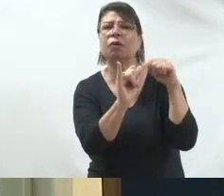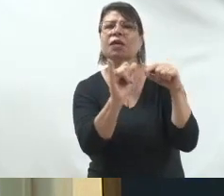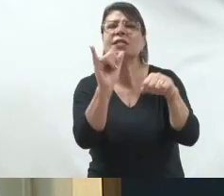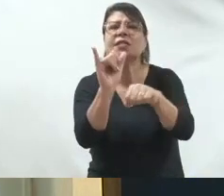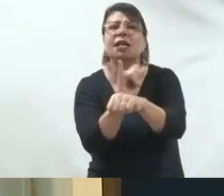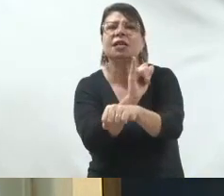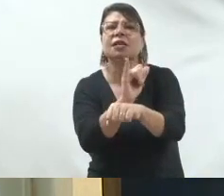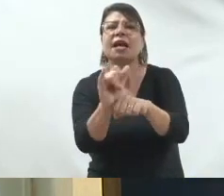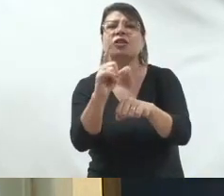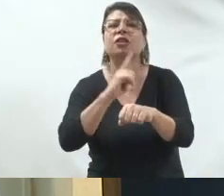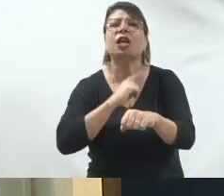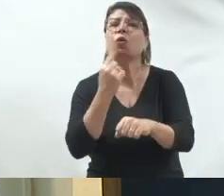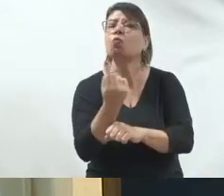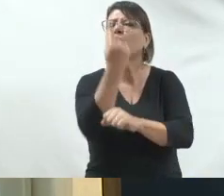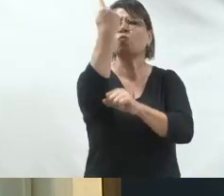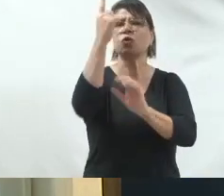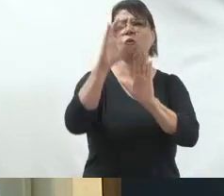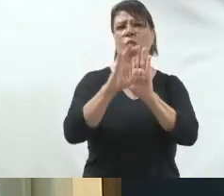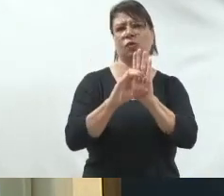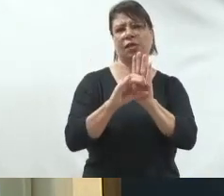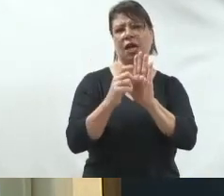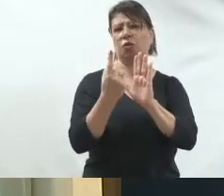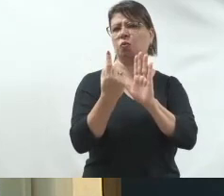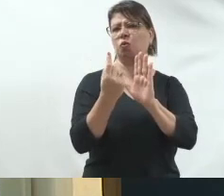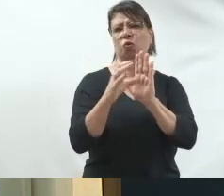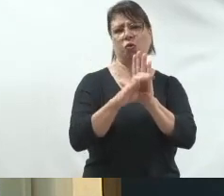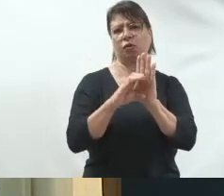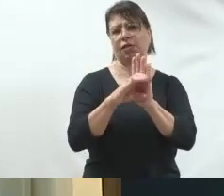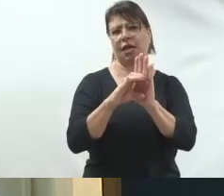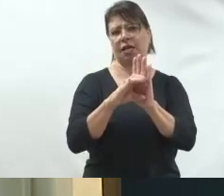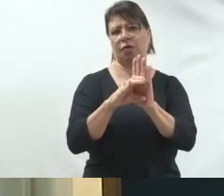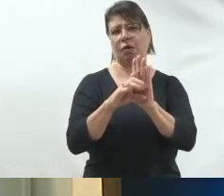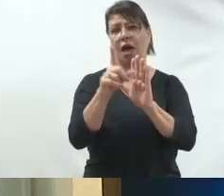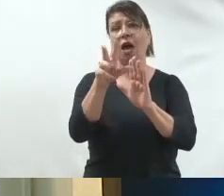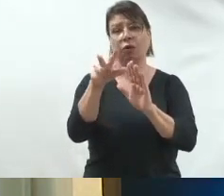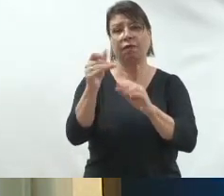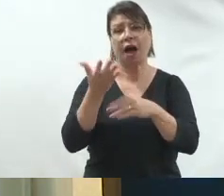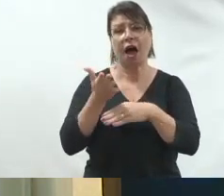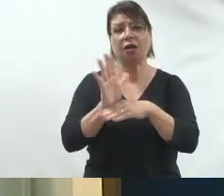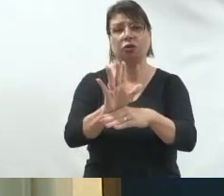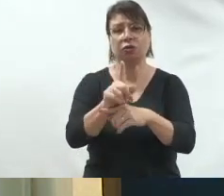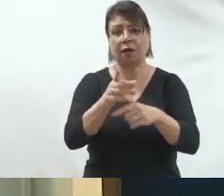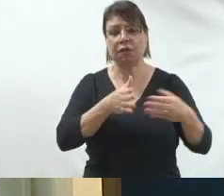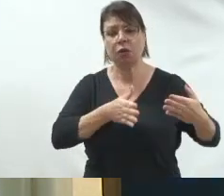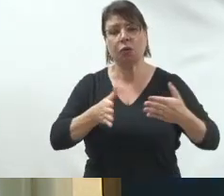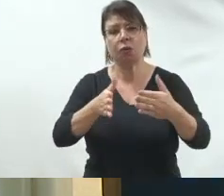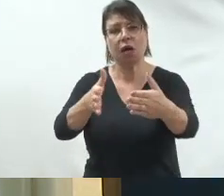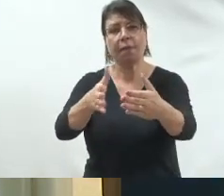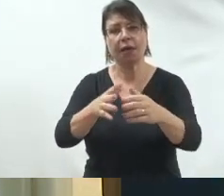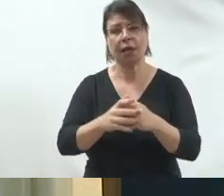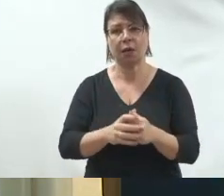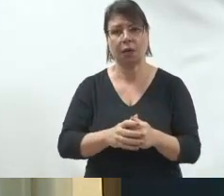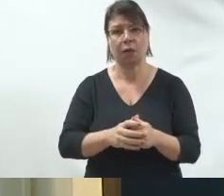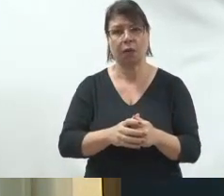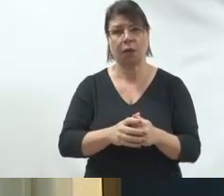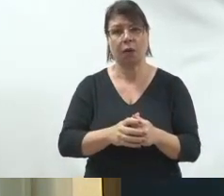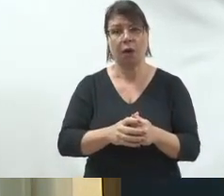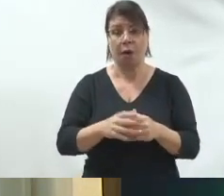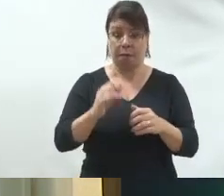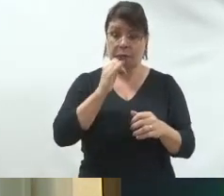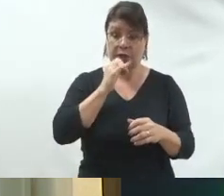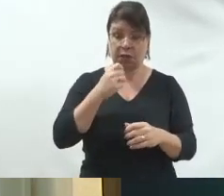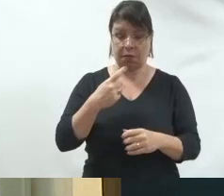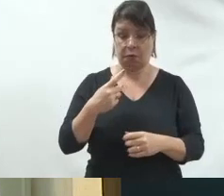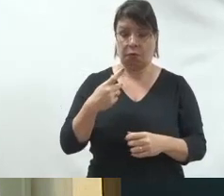conceito. Tirar você de uma situação conhecida e te levar para uma situação desejada. Ou seja, te tirar da relação de pré